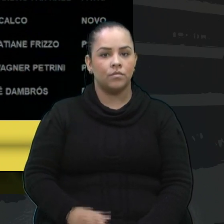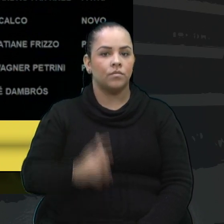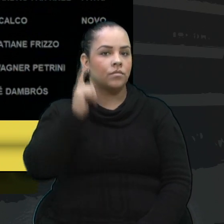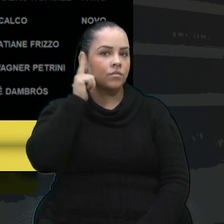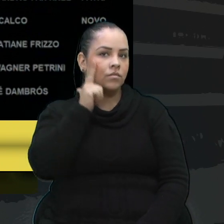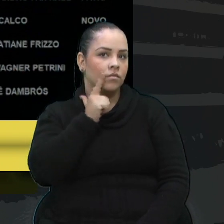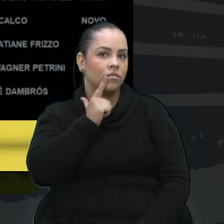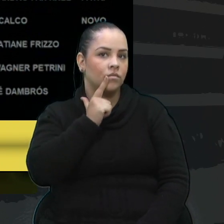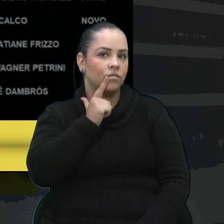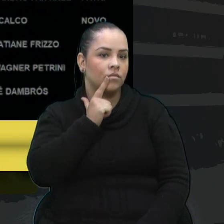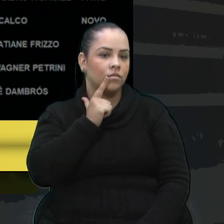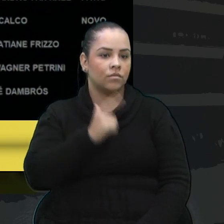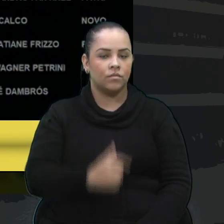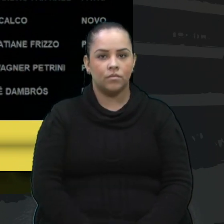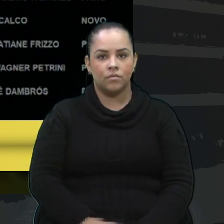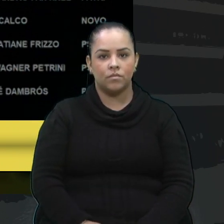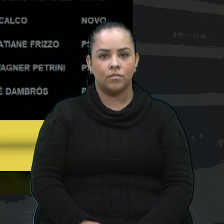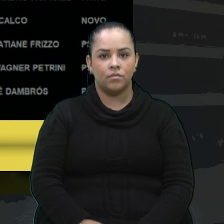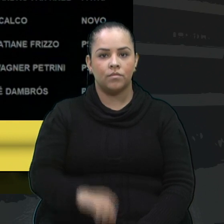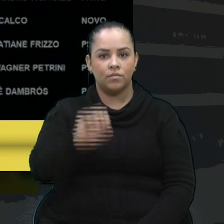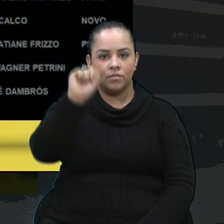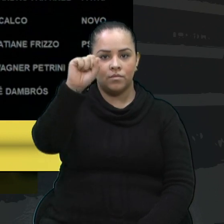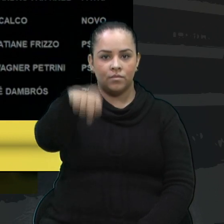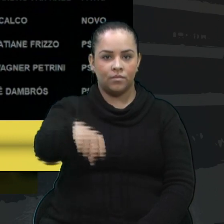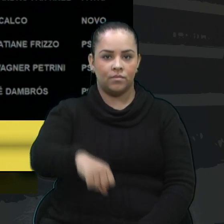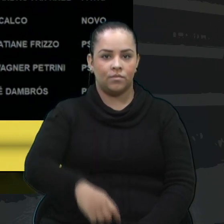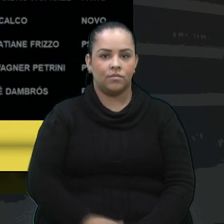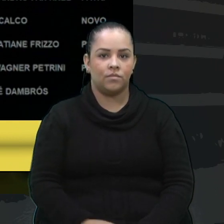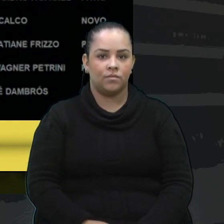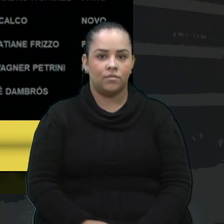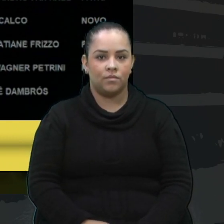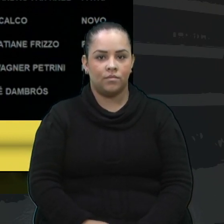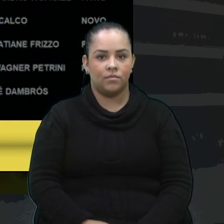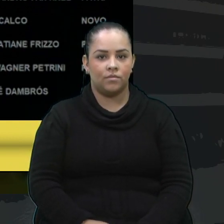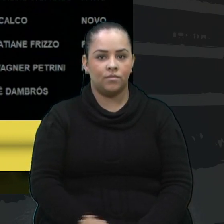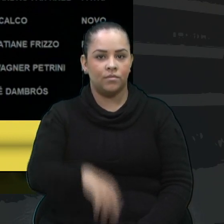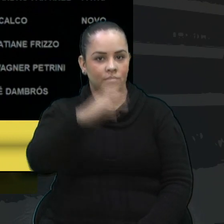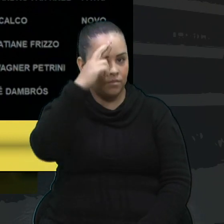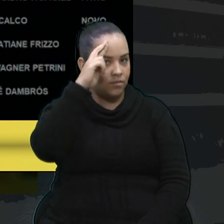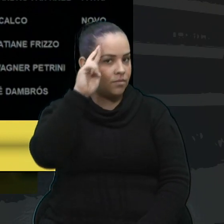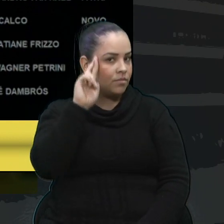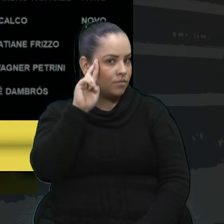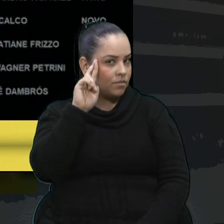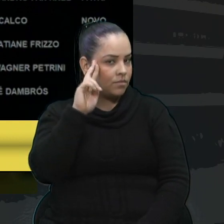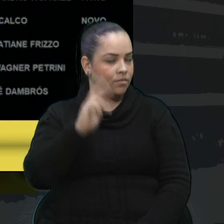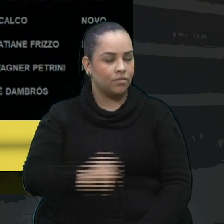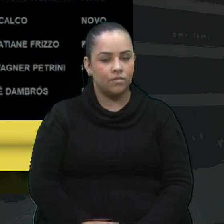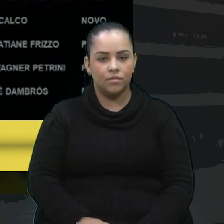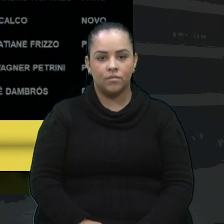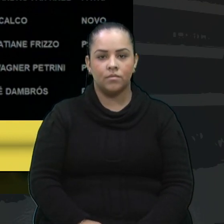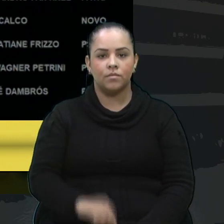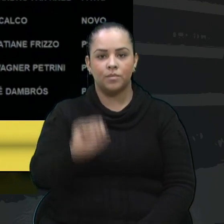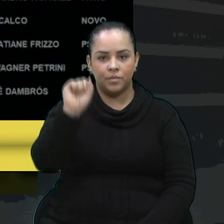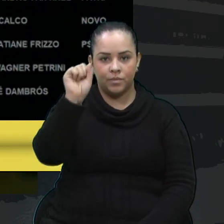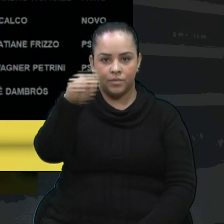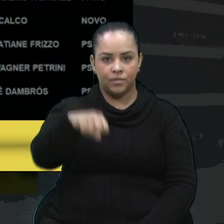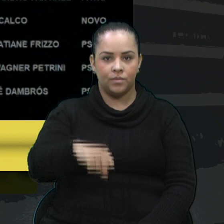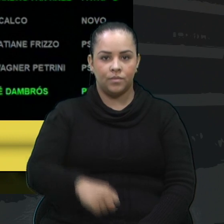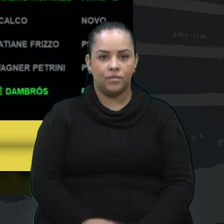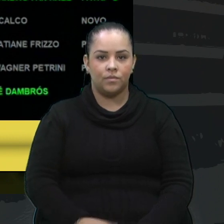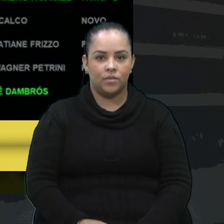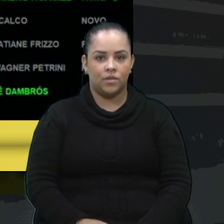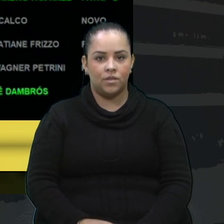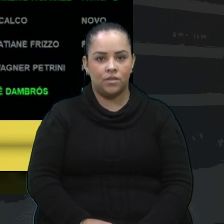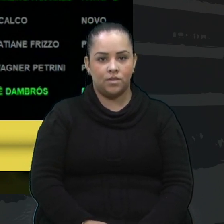Carinhato. Voto sim. Vota sim, vereador Rafael Bueno. Voto sim. Vota sim,